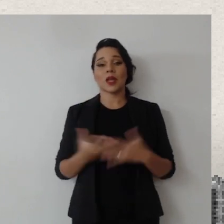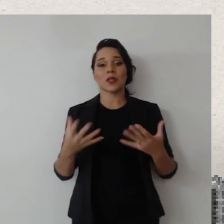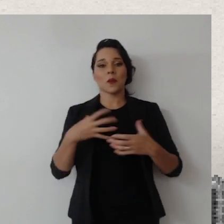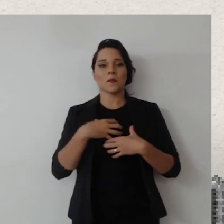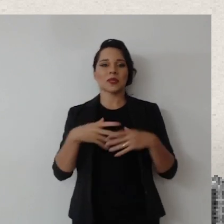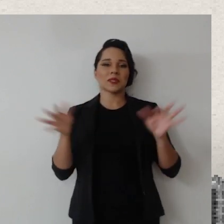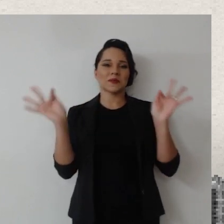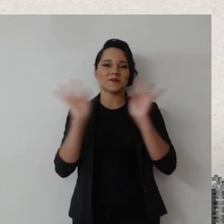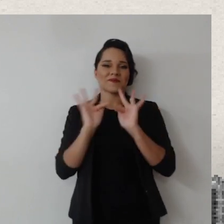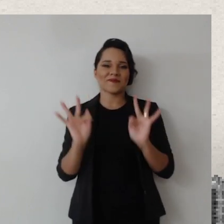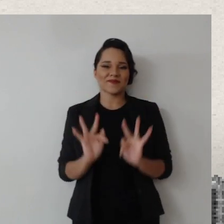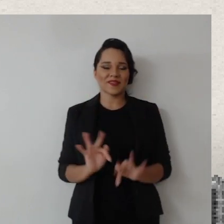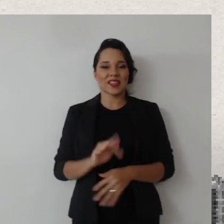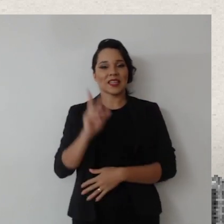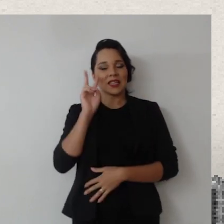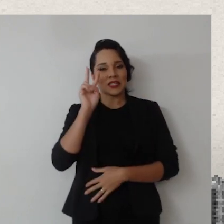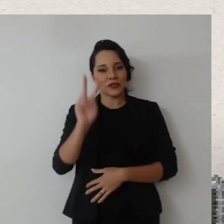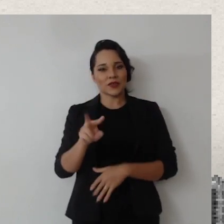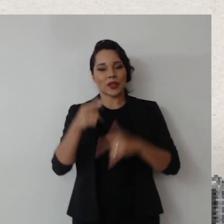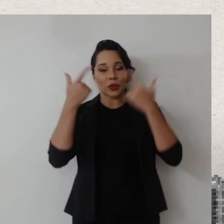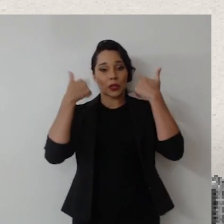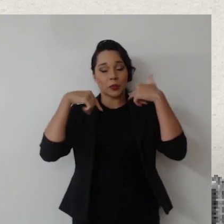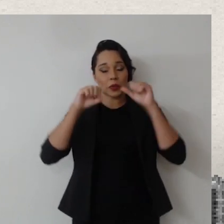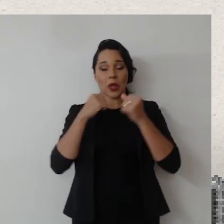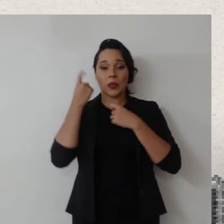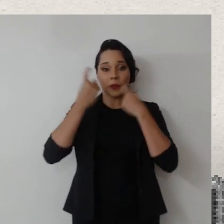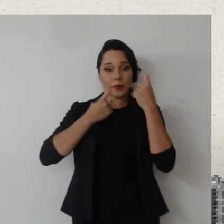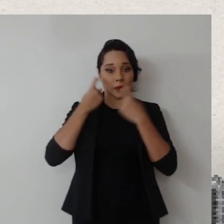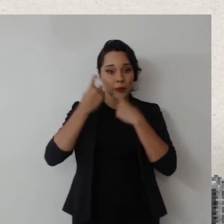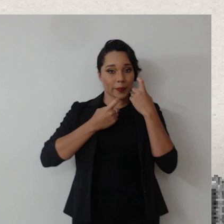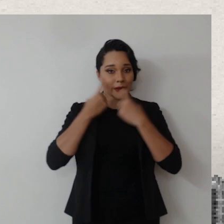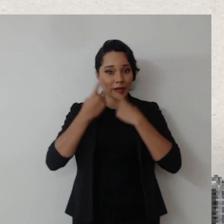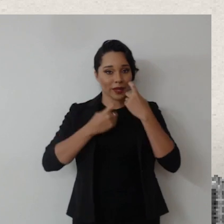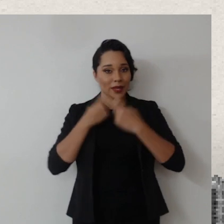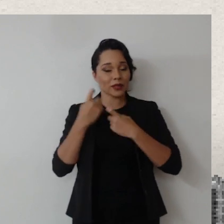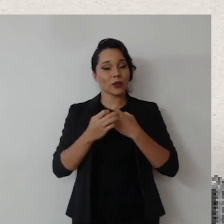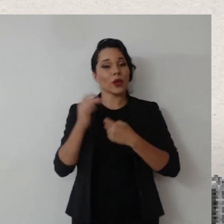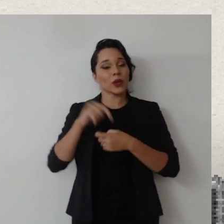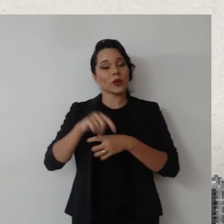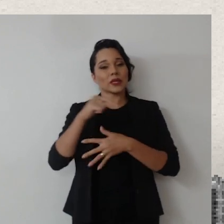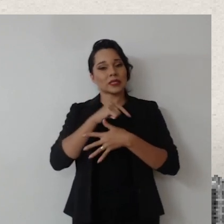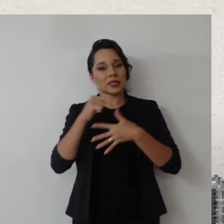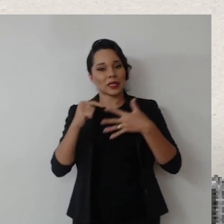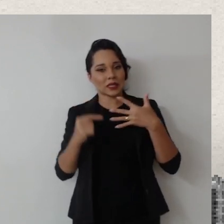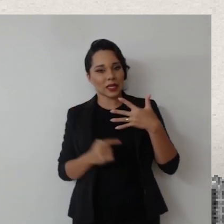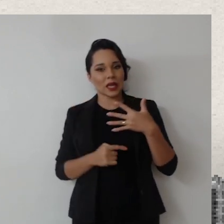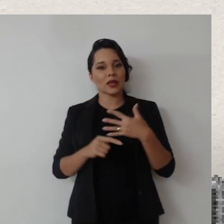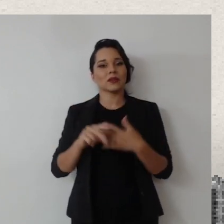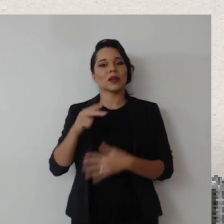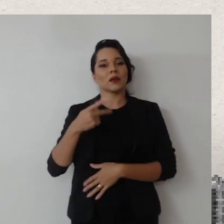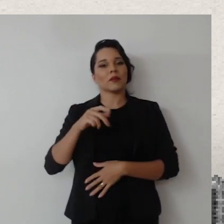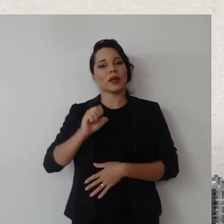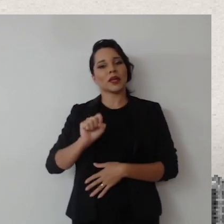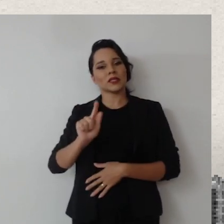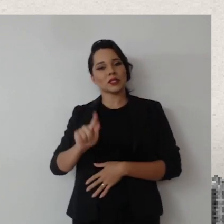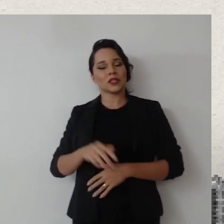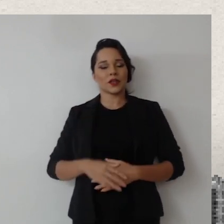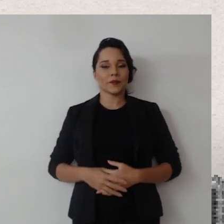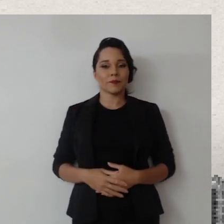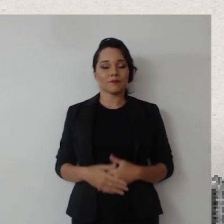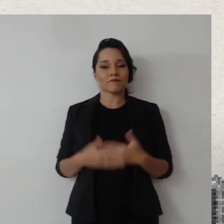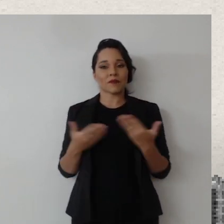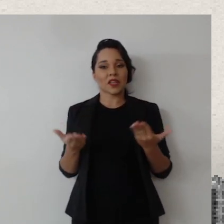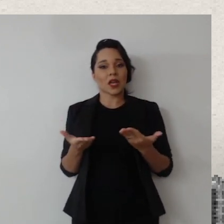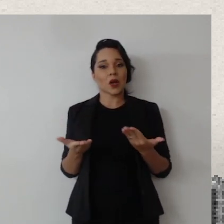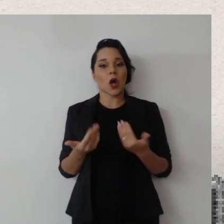eu fico muito feliz de ver que o tribunal está preocupado com esses critérios ESG e